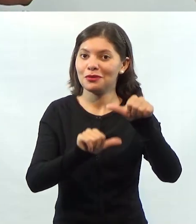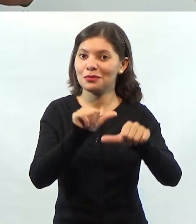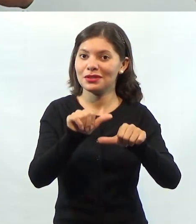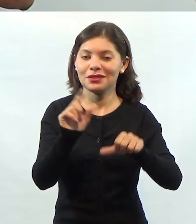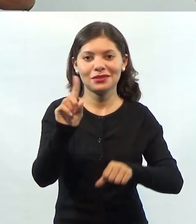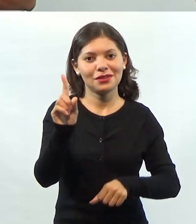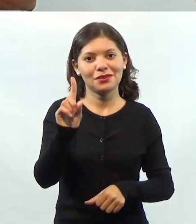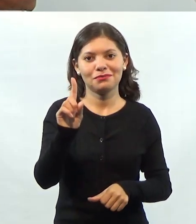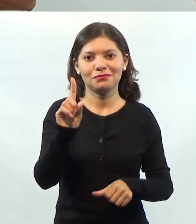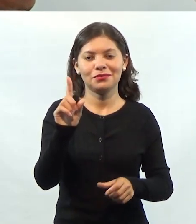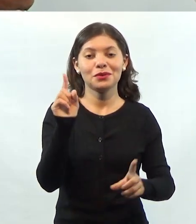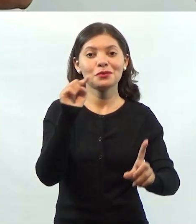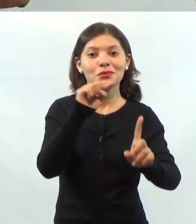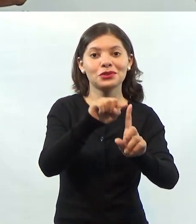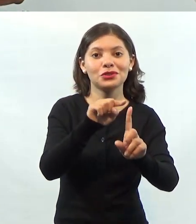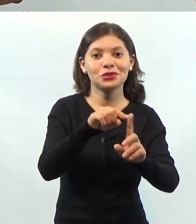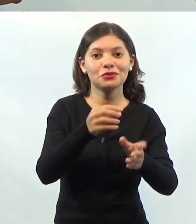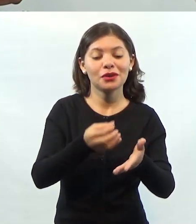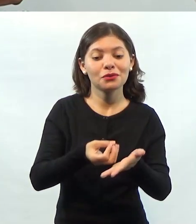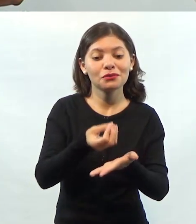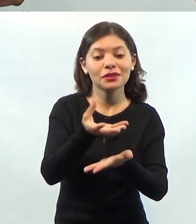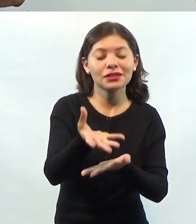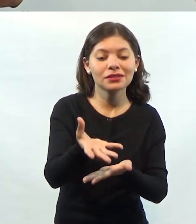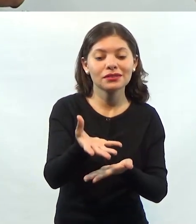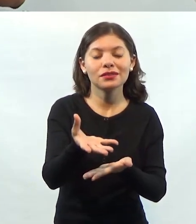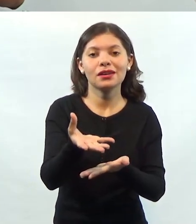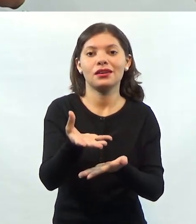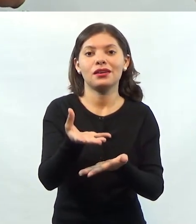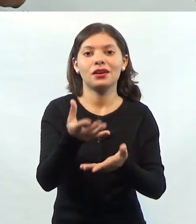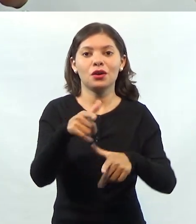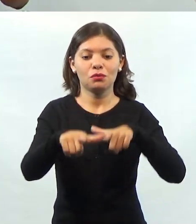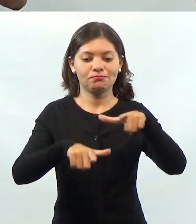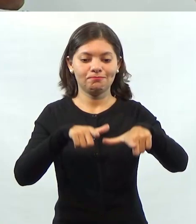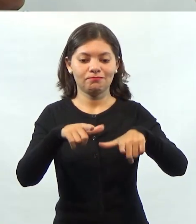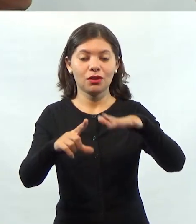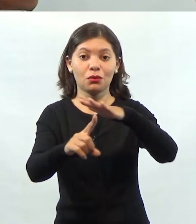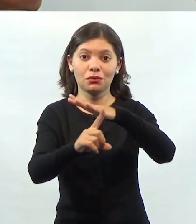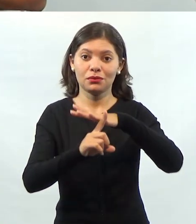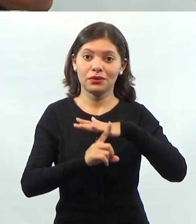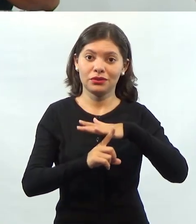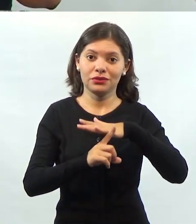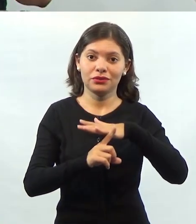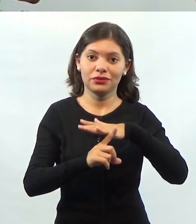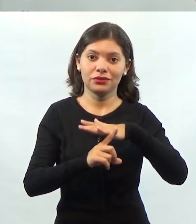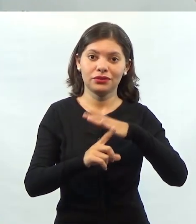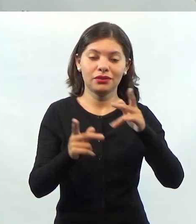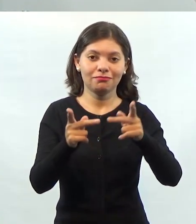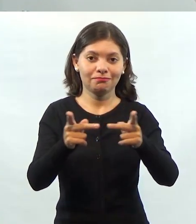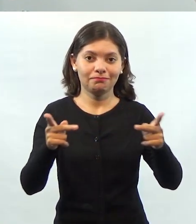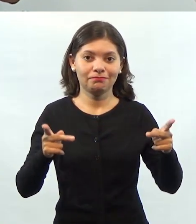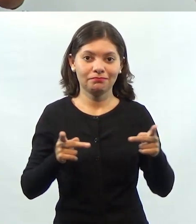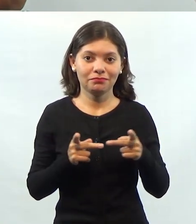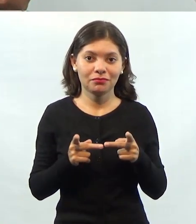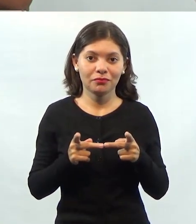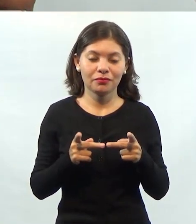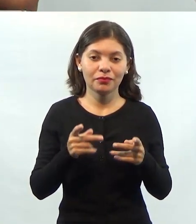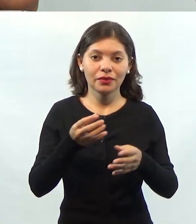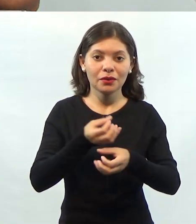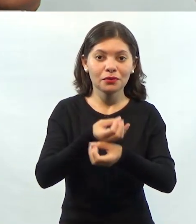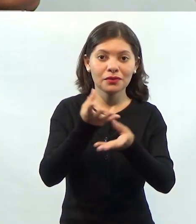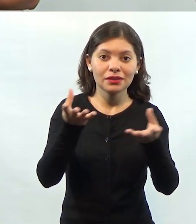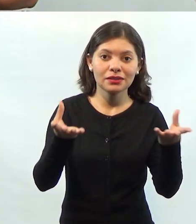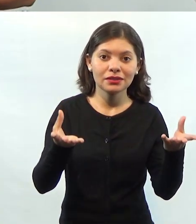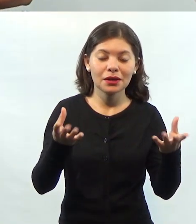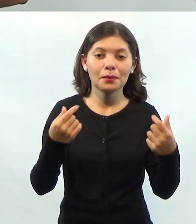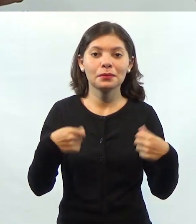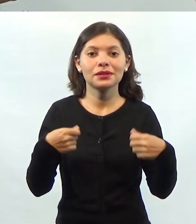O objetivo final dele é oferecer um serviço ao cliente de alimentação. E para oferecer serviço, ele precisa fazer